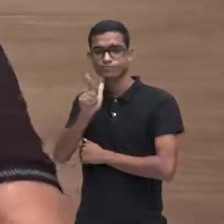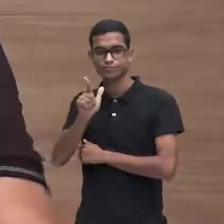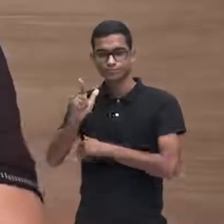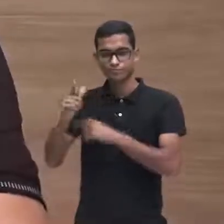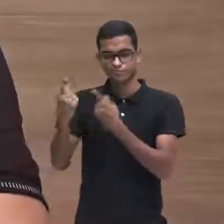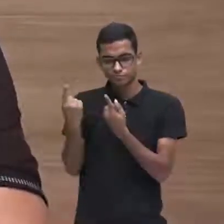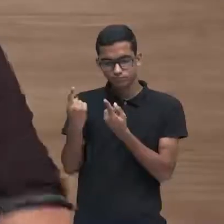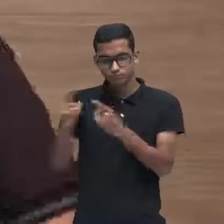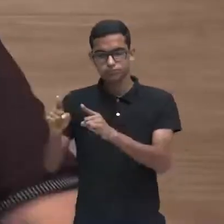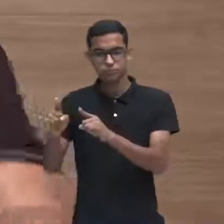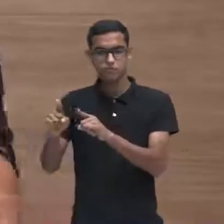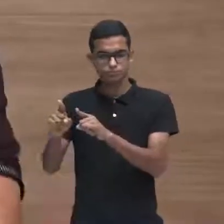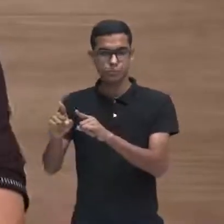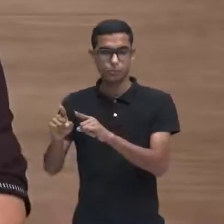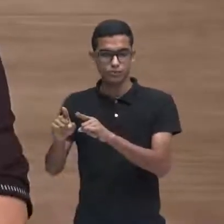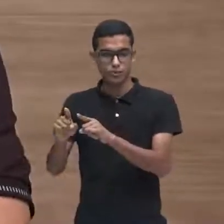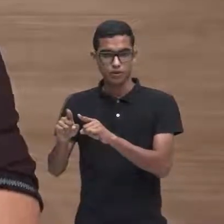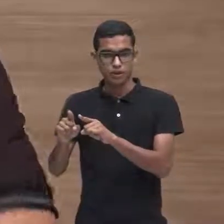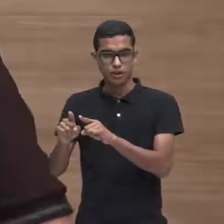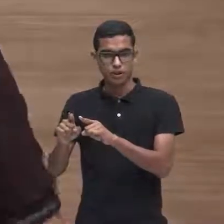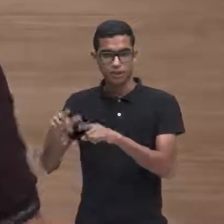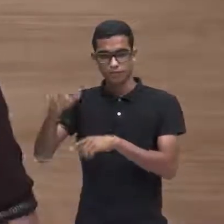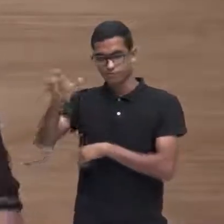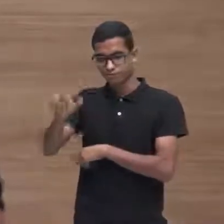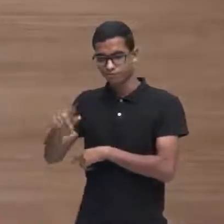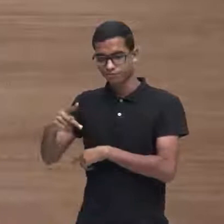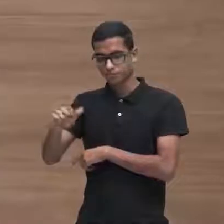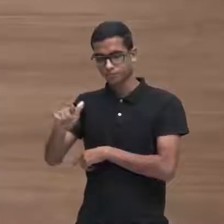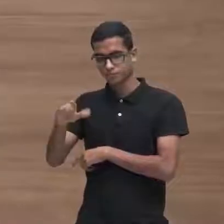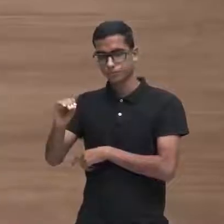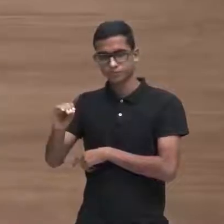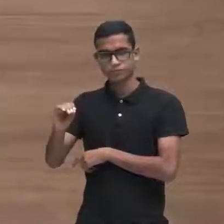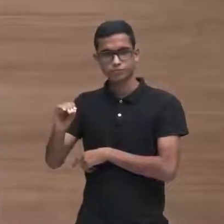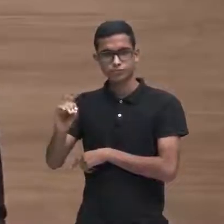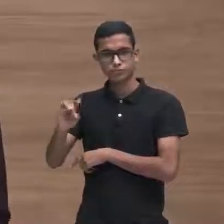Paulo, além do estudo, resolveu